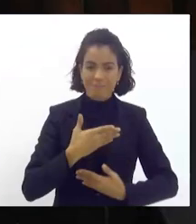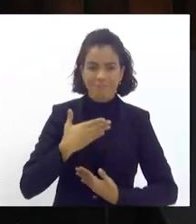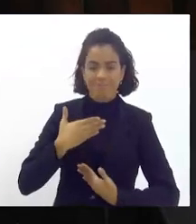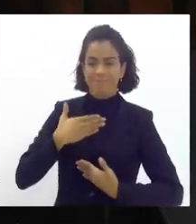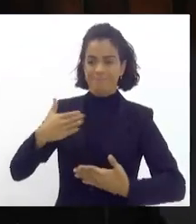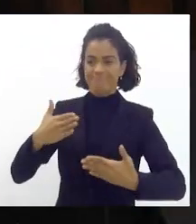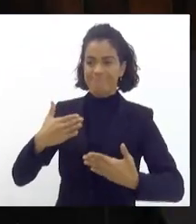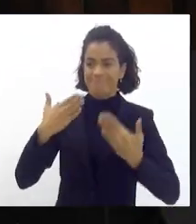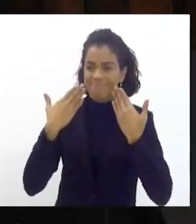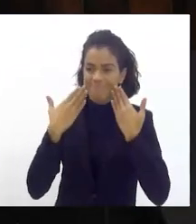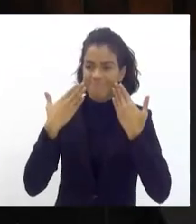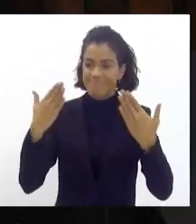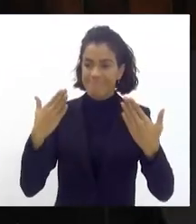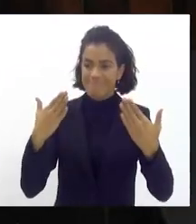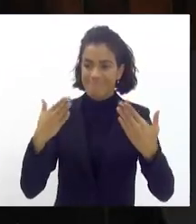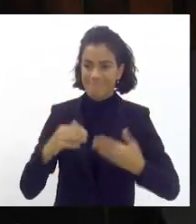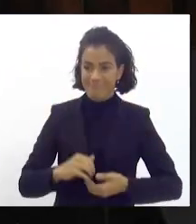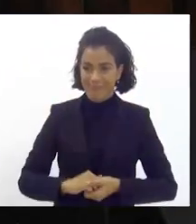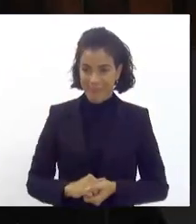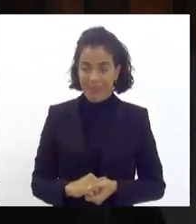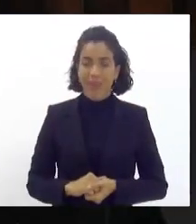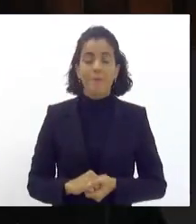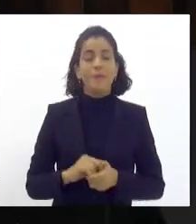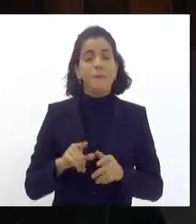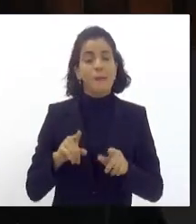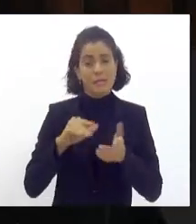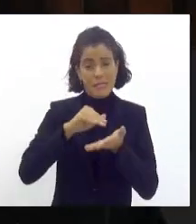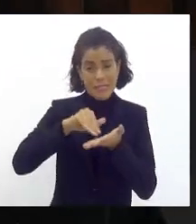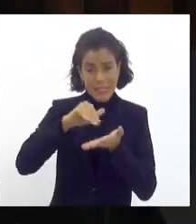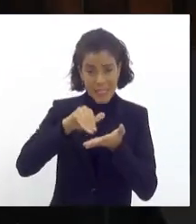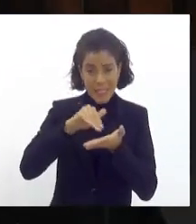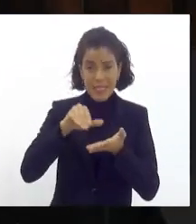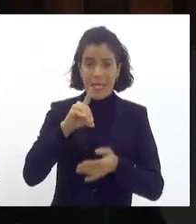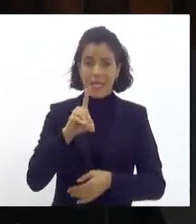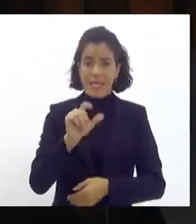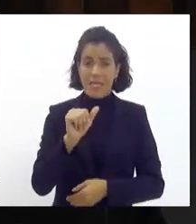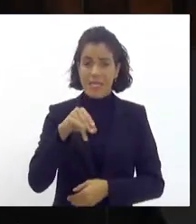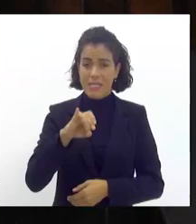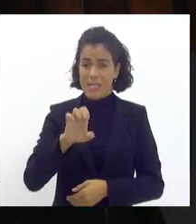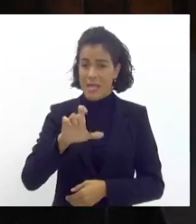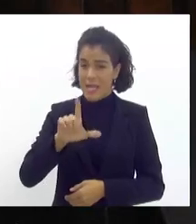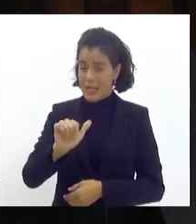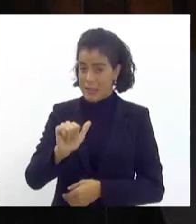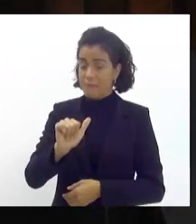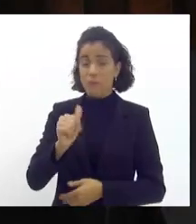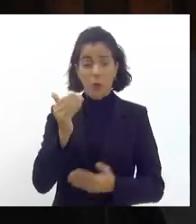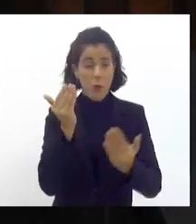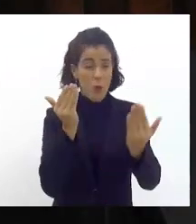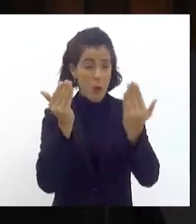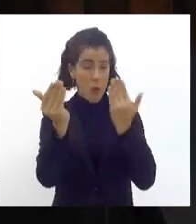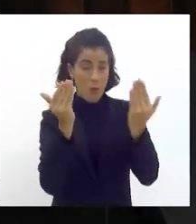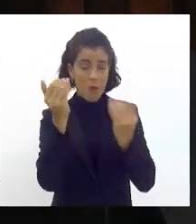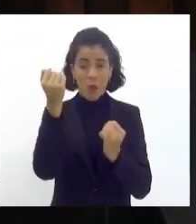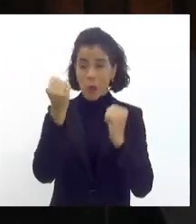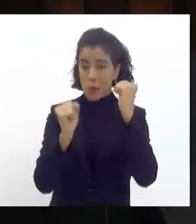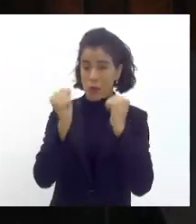dizendo contrapondo aqui a nossa secretária Daniela Barros realmente comparando com uma indústria de automóvel nós